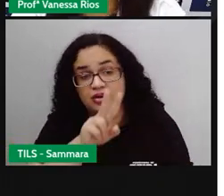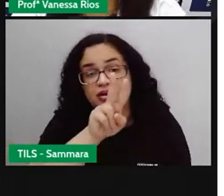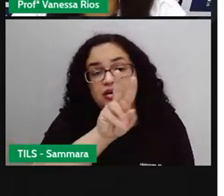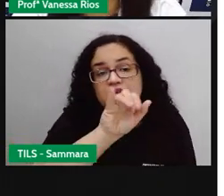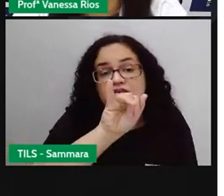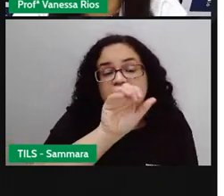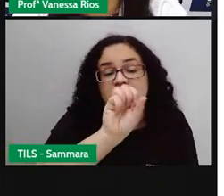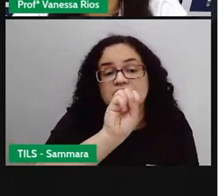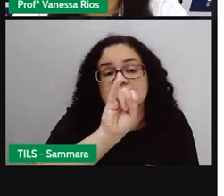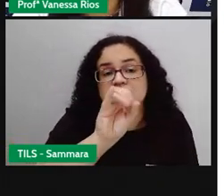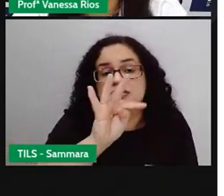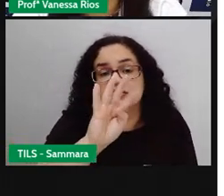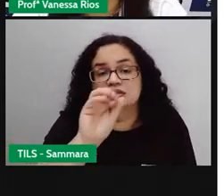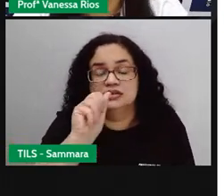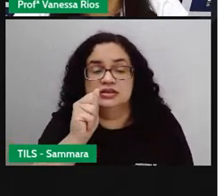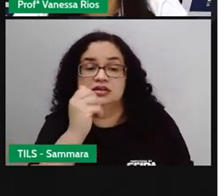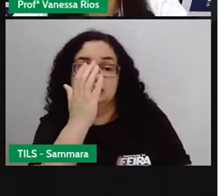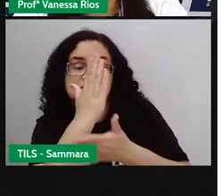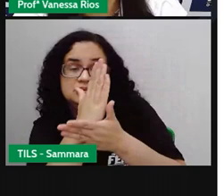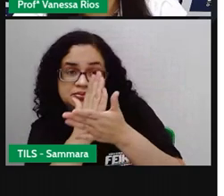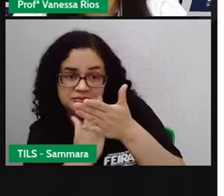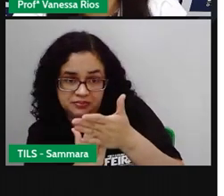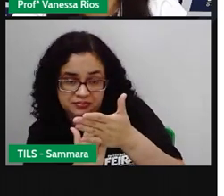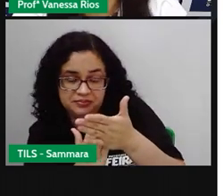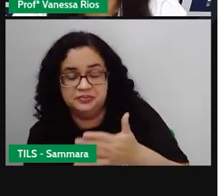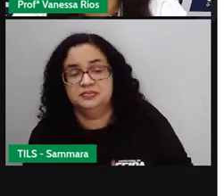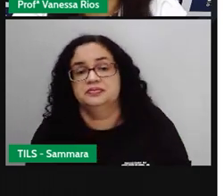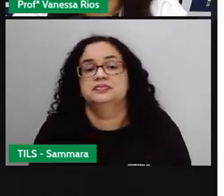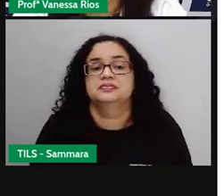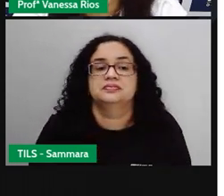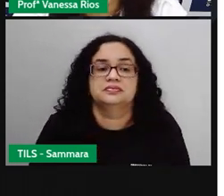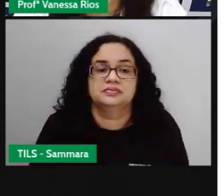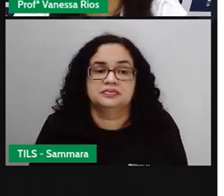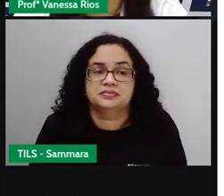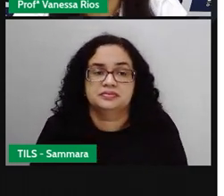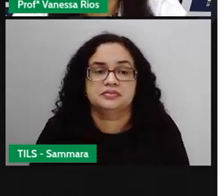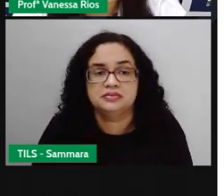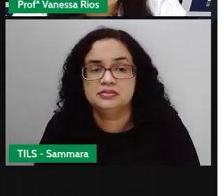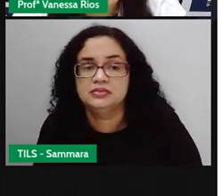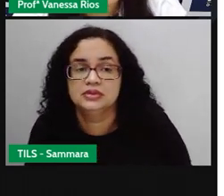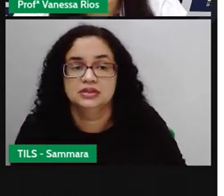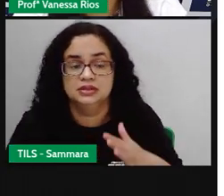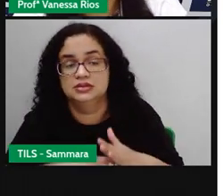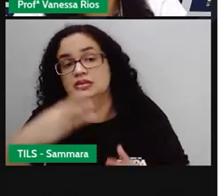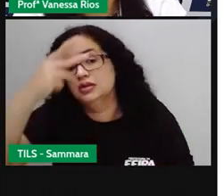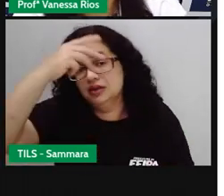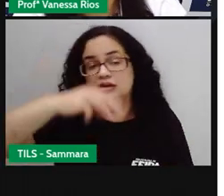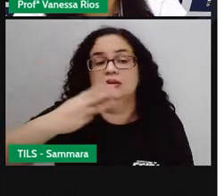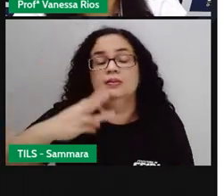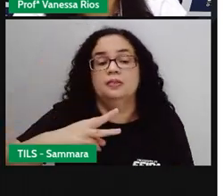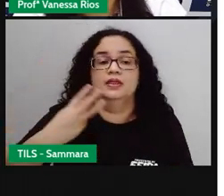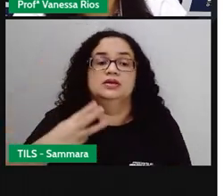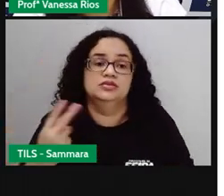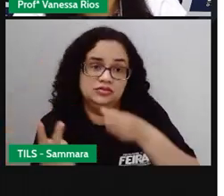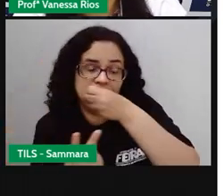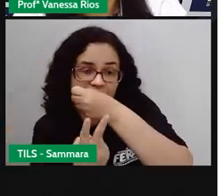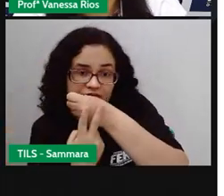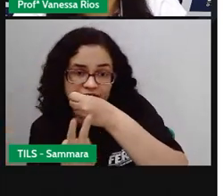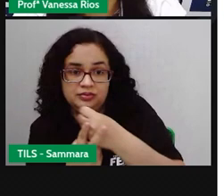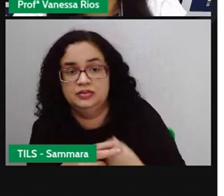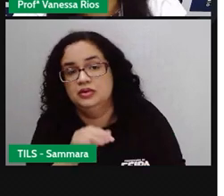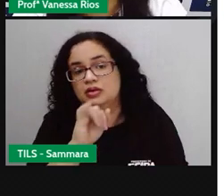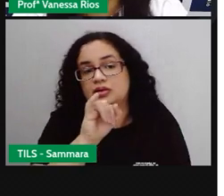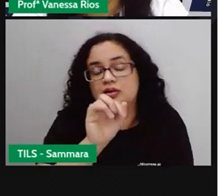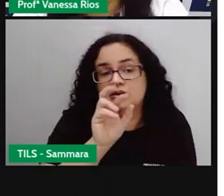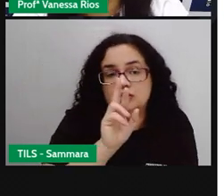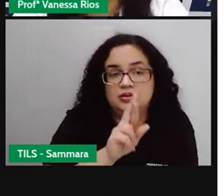visitar. E dividir. Que vem do verbo dividir. Que é terceira conjugação terminado em ir.